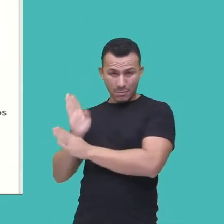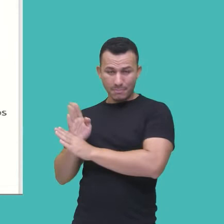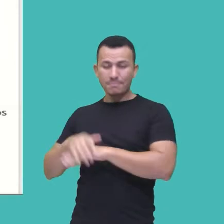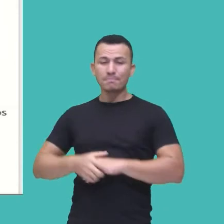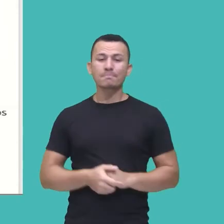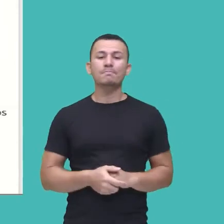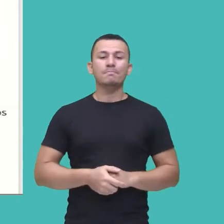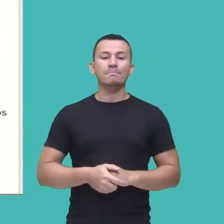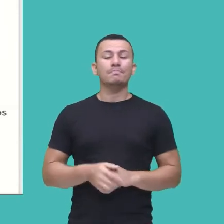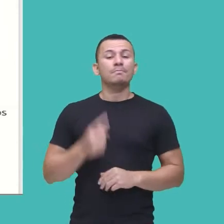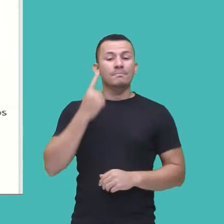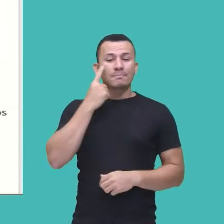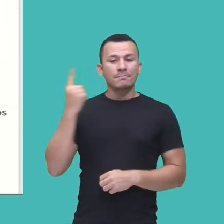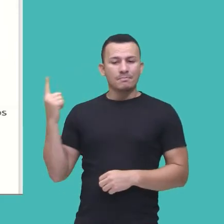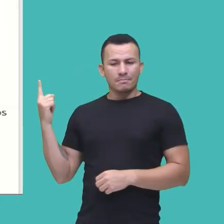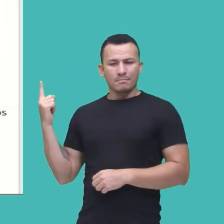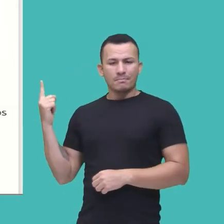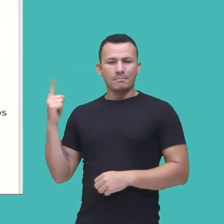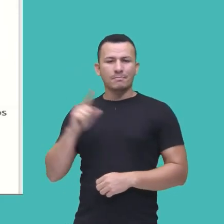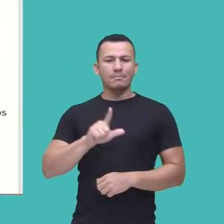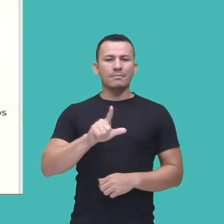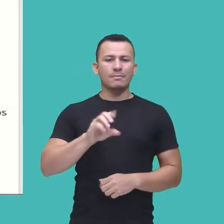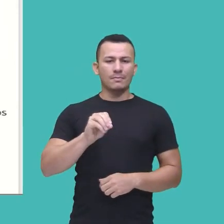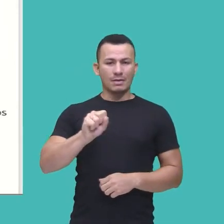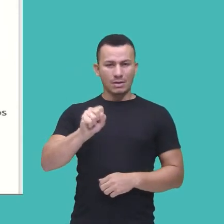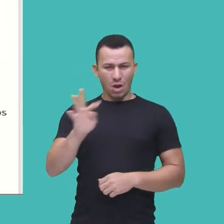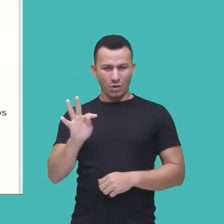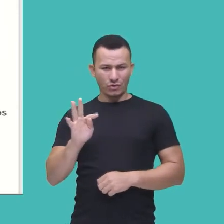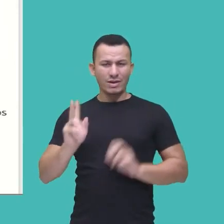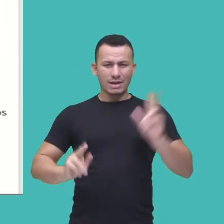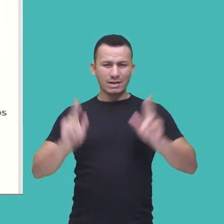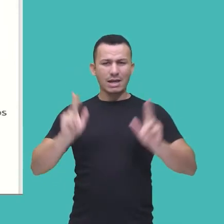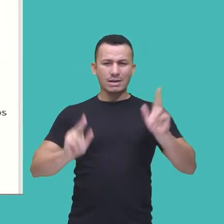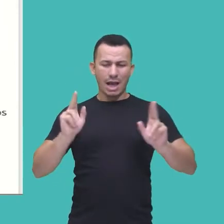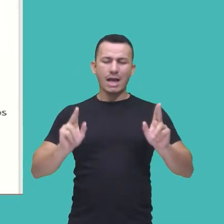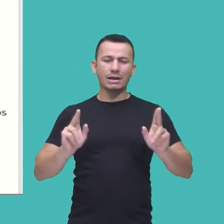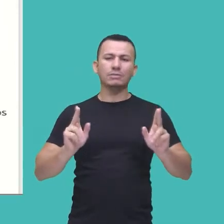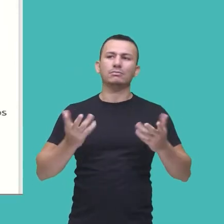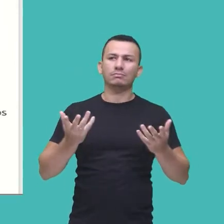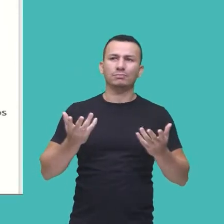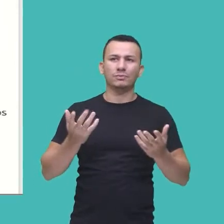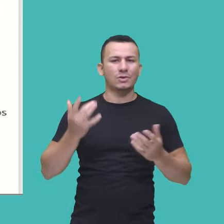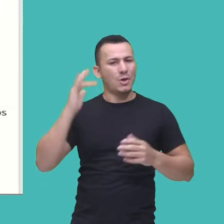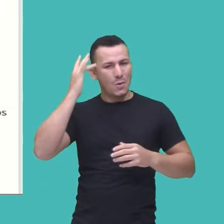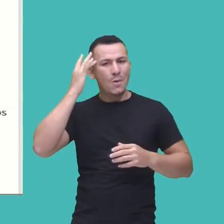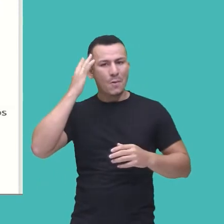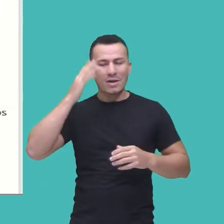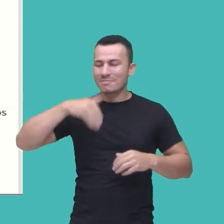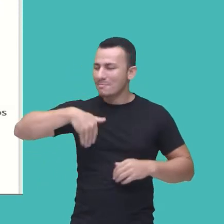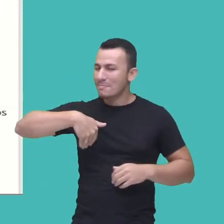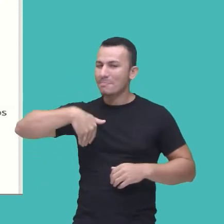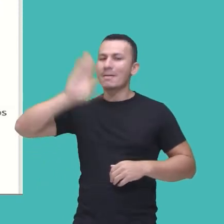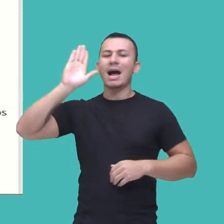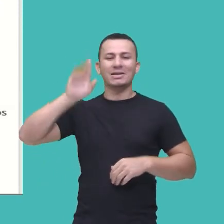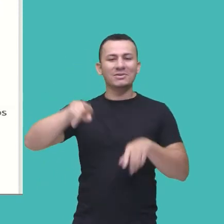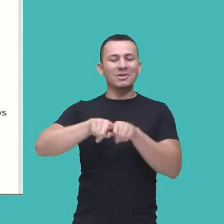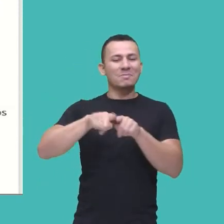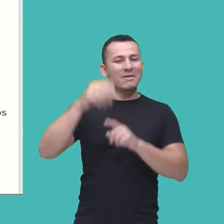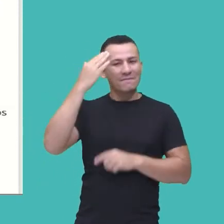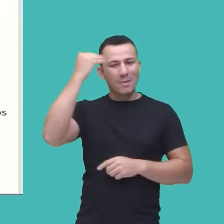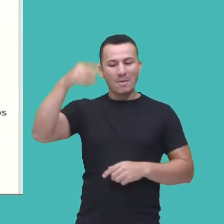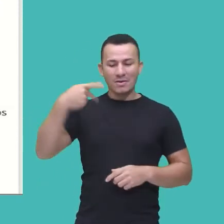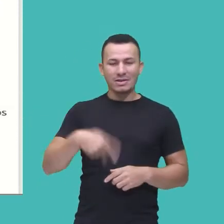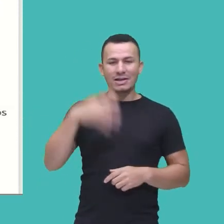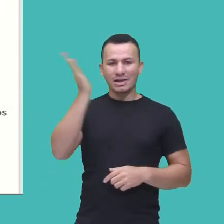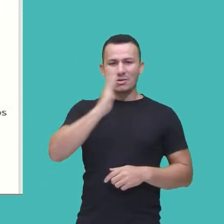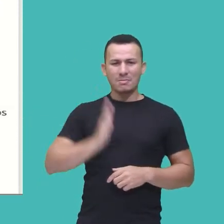também Lost, né, como uma das séries, Lost foi talvez, né, uma das séries que se popularizou muito aqui no Brasil, lá em